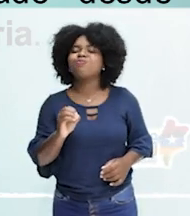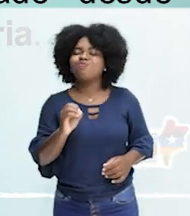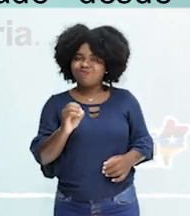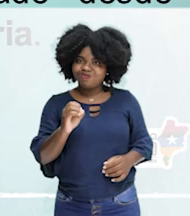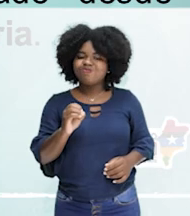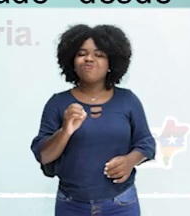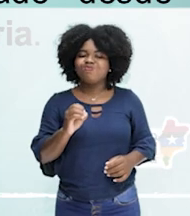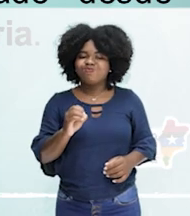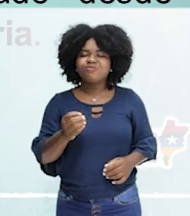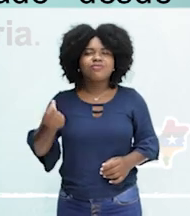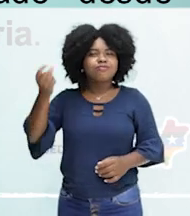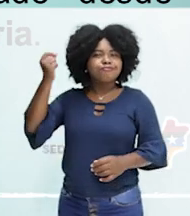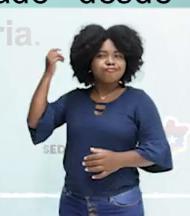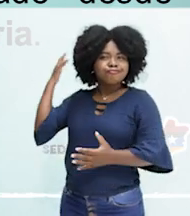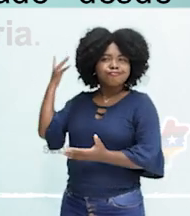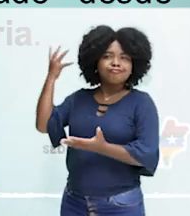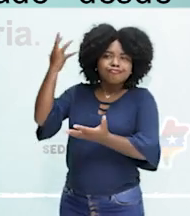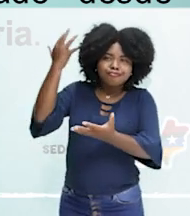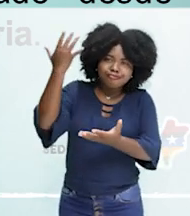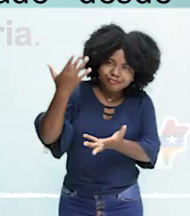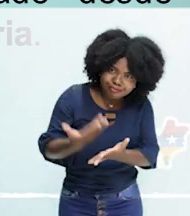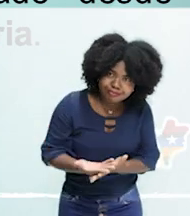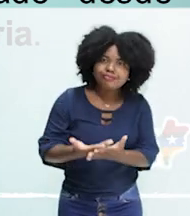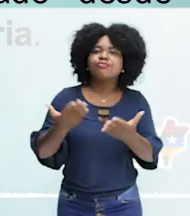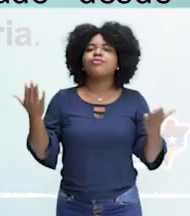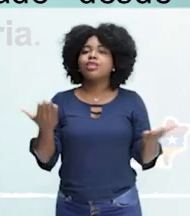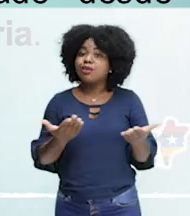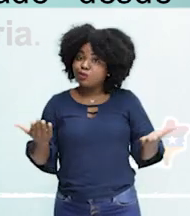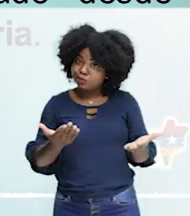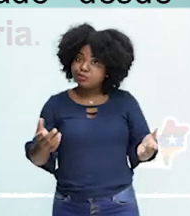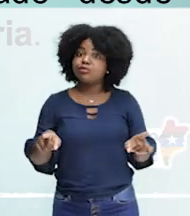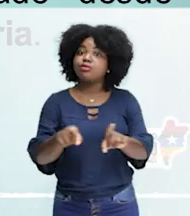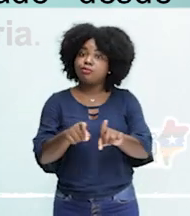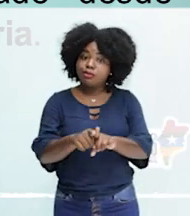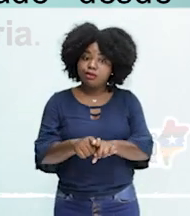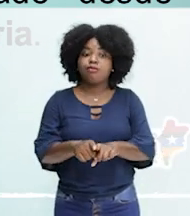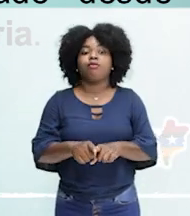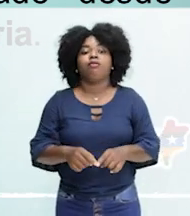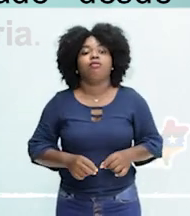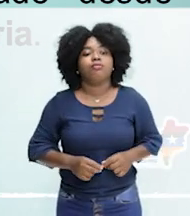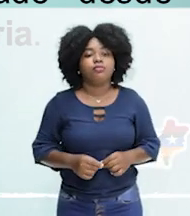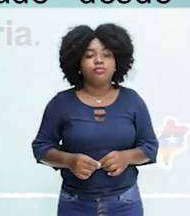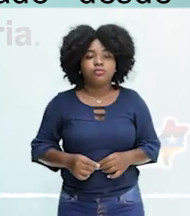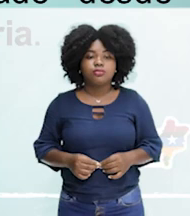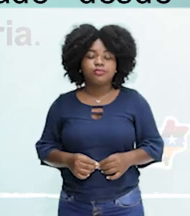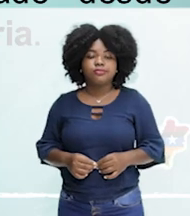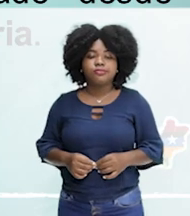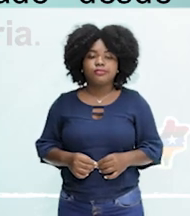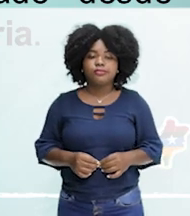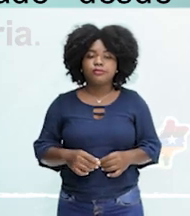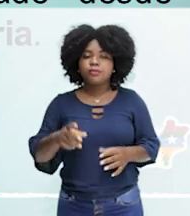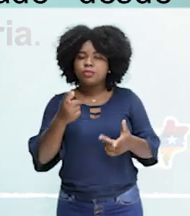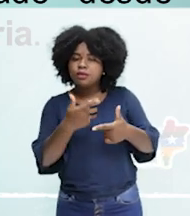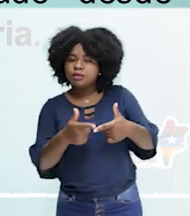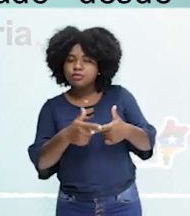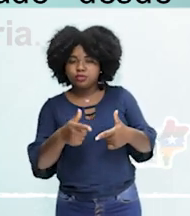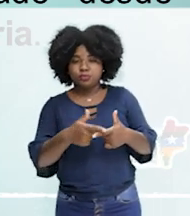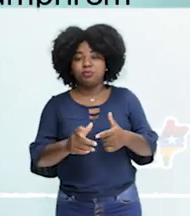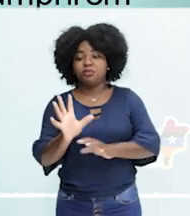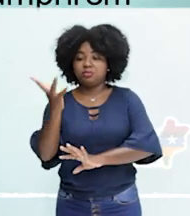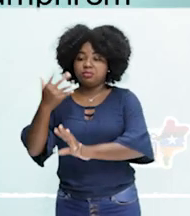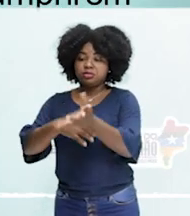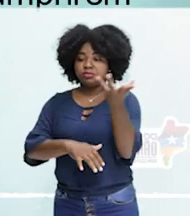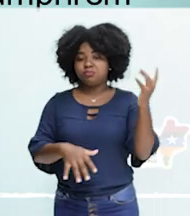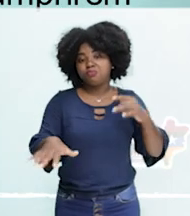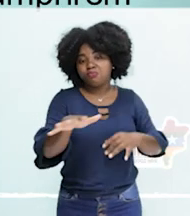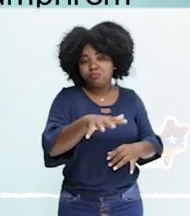falei, é algo antigo e datado desde o nosso período colonial e vai se intensificando com o passar da nossa história, tá? Os problemas ambientais vão se